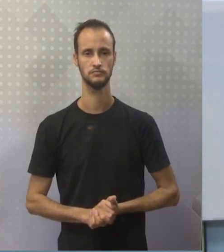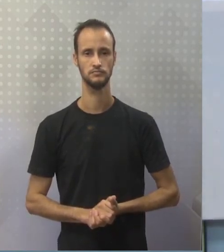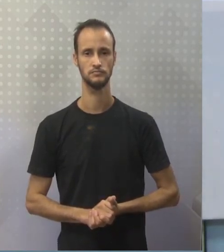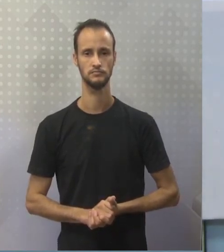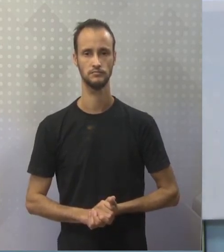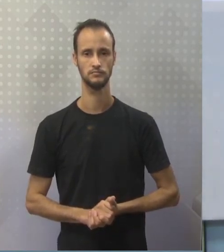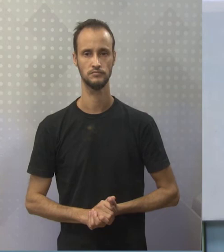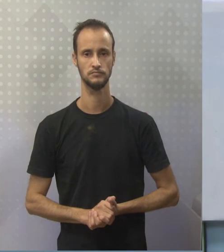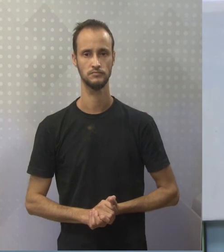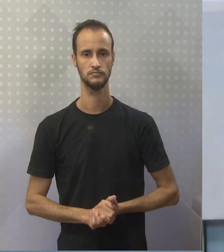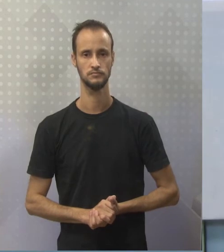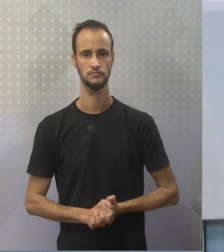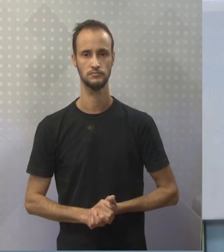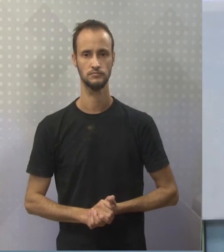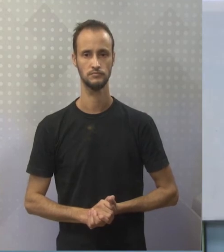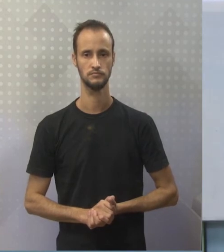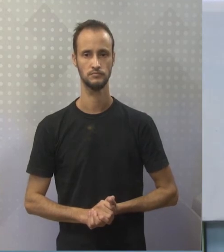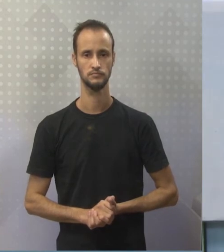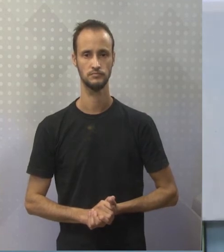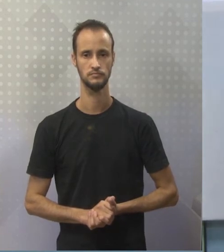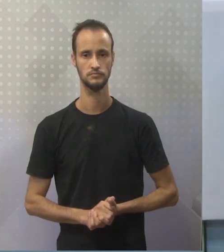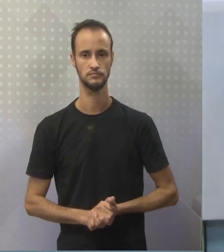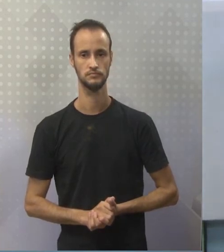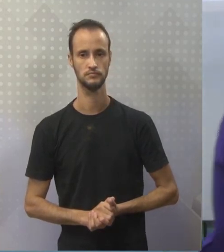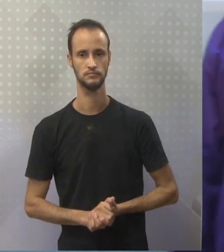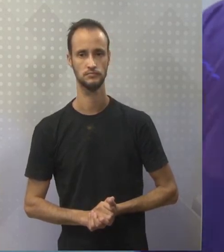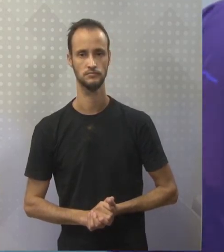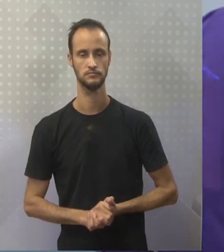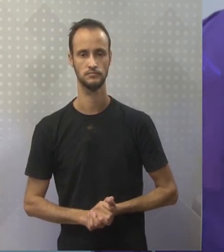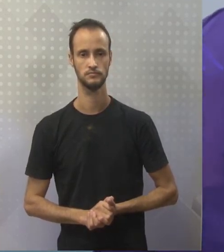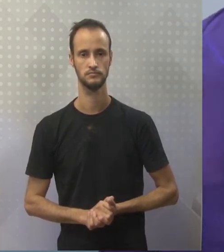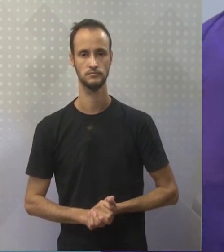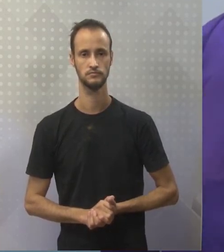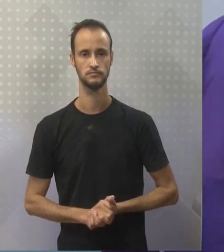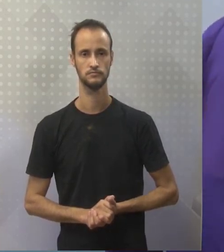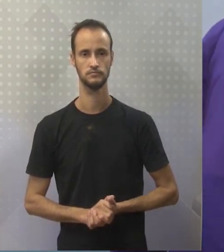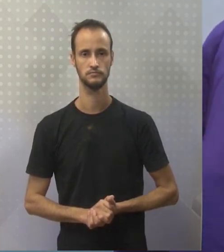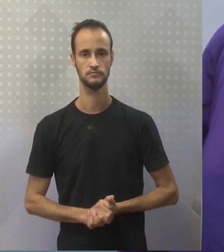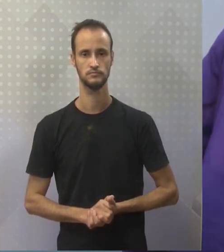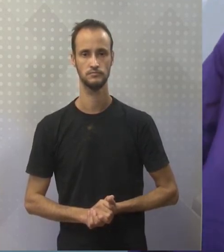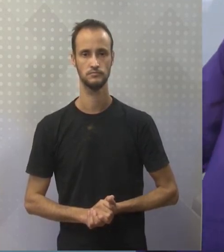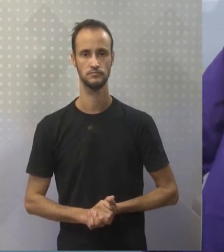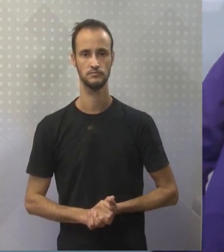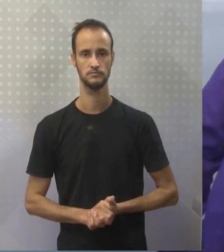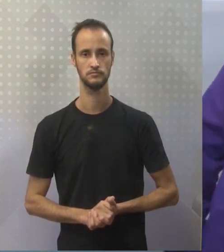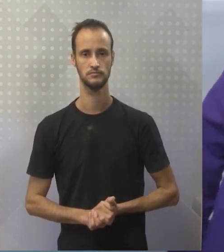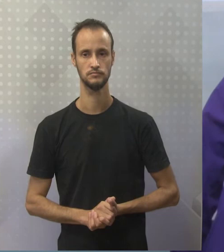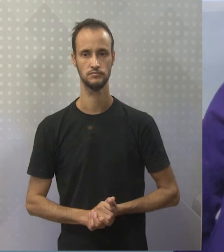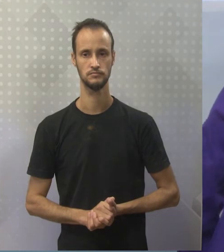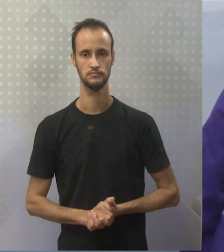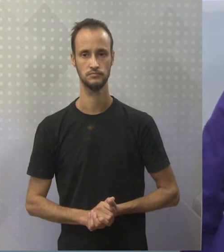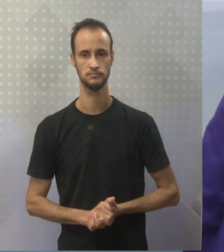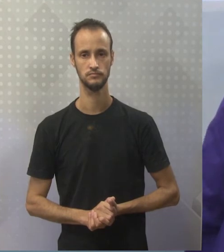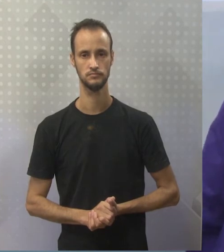many countries around the world Ok? Many countries